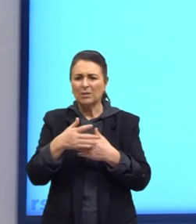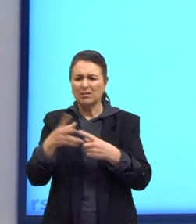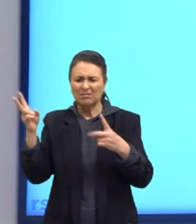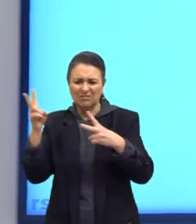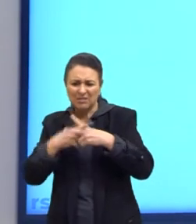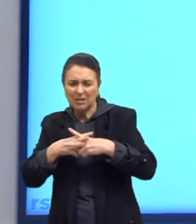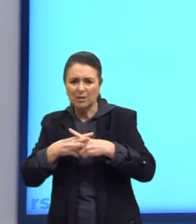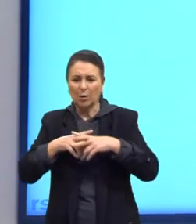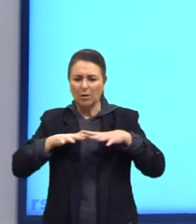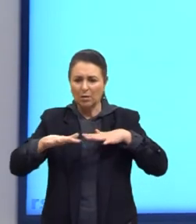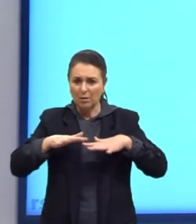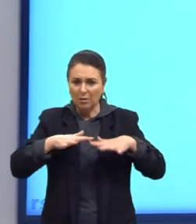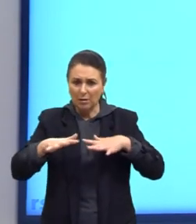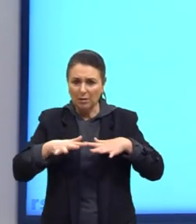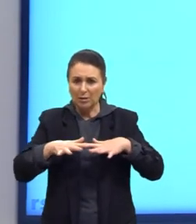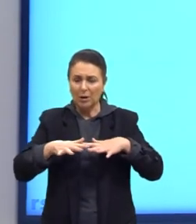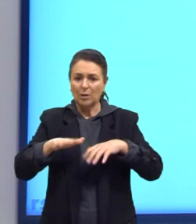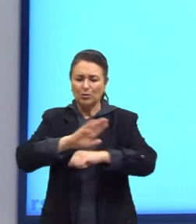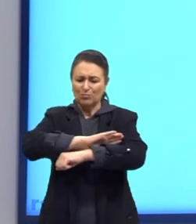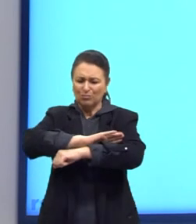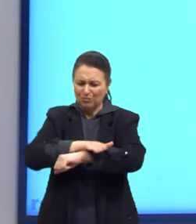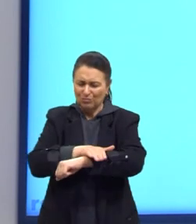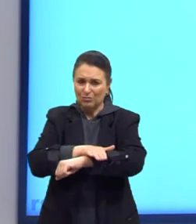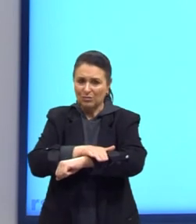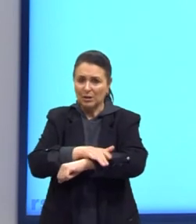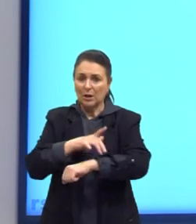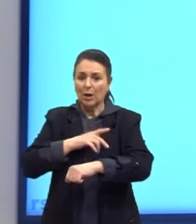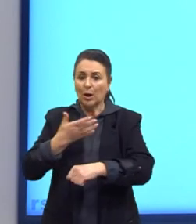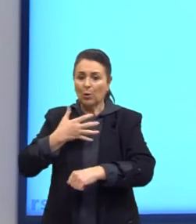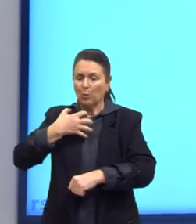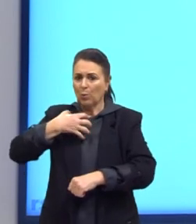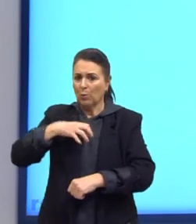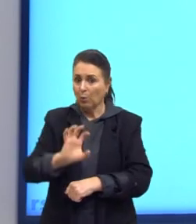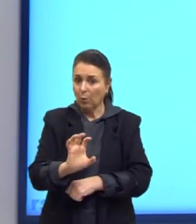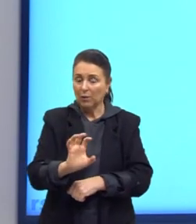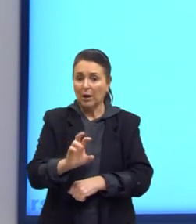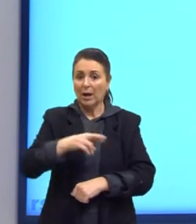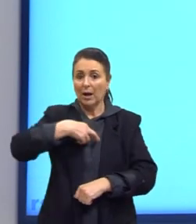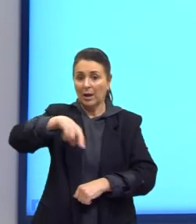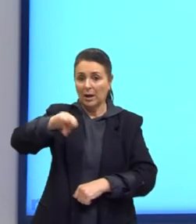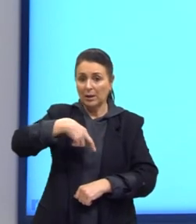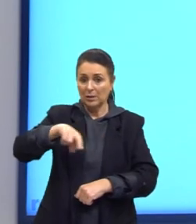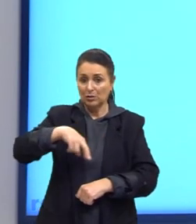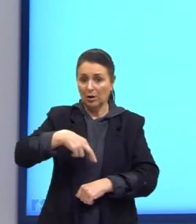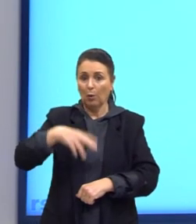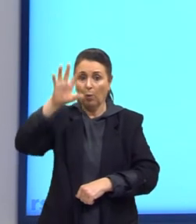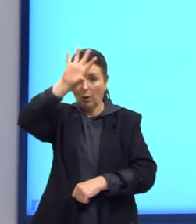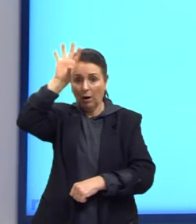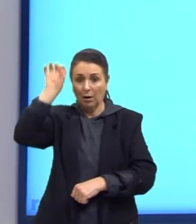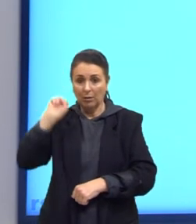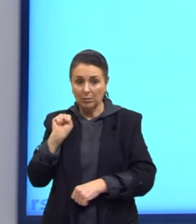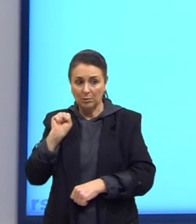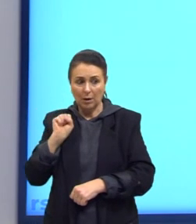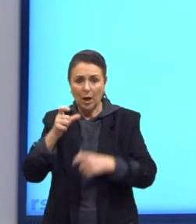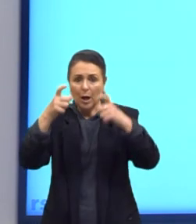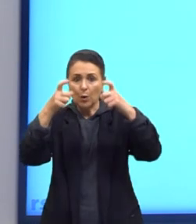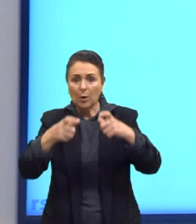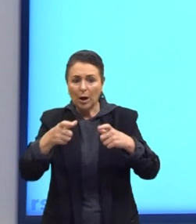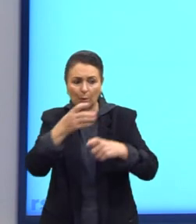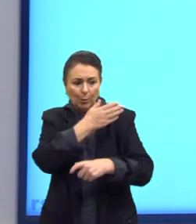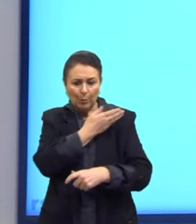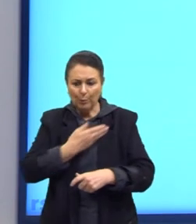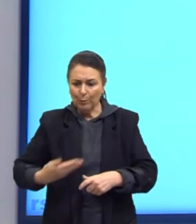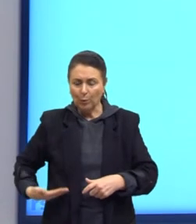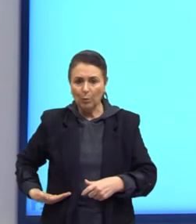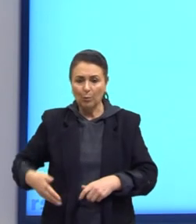manifestações discriminatórias contra as religiões de matrizes africanas ocorrem em locais públicos. É